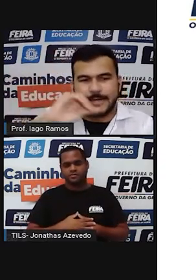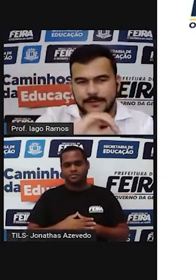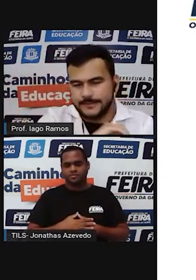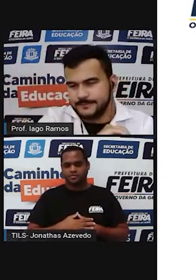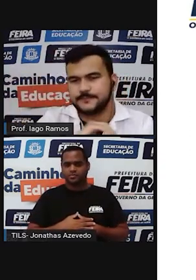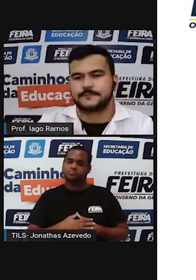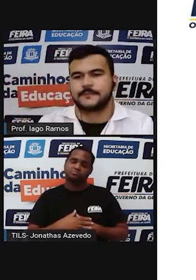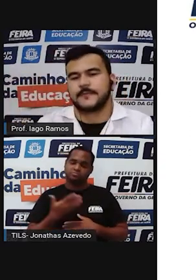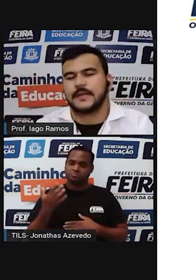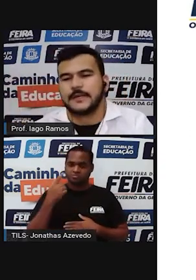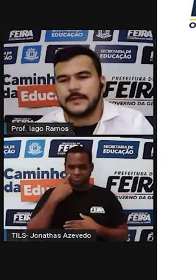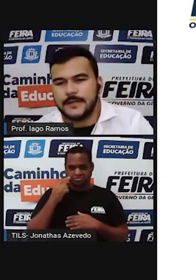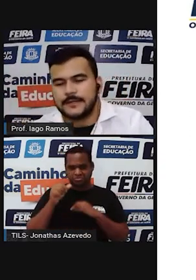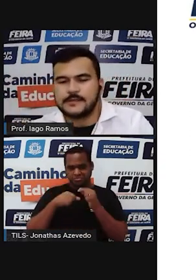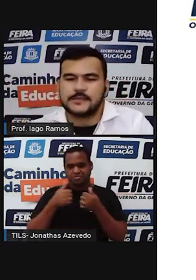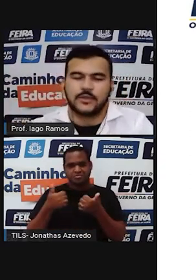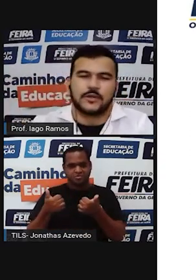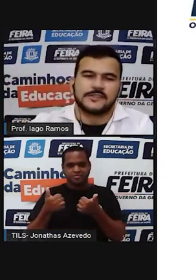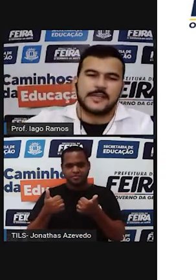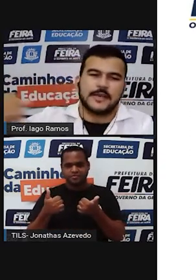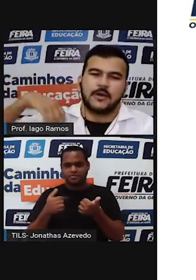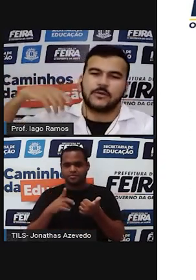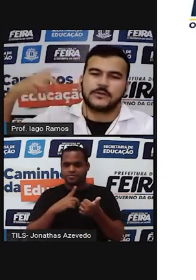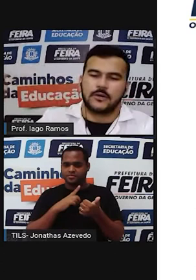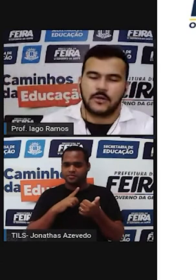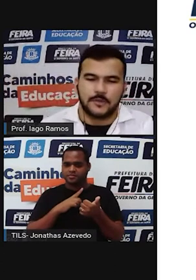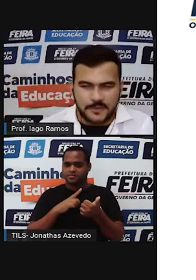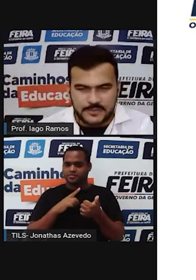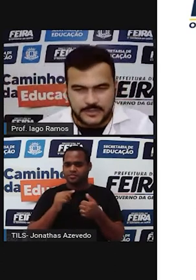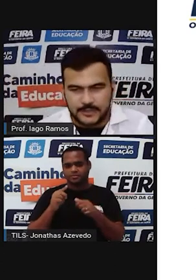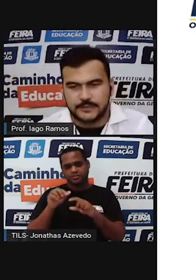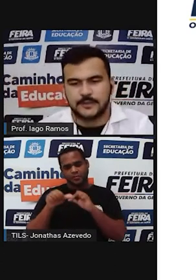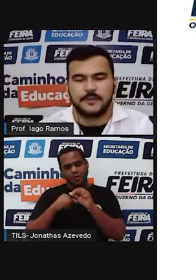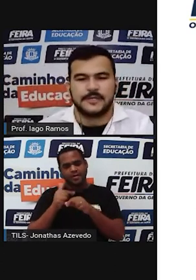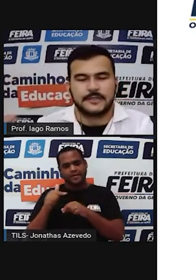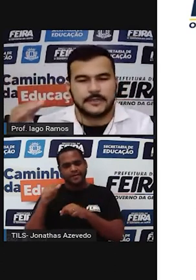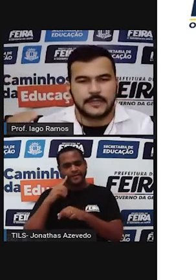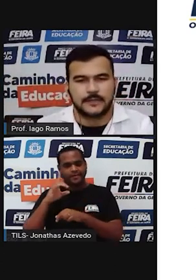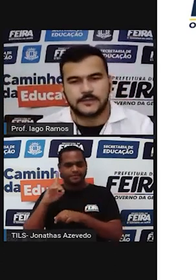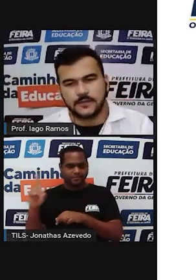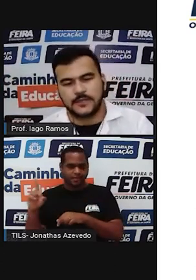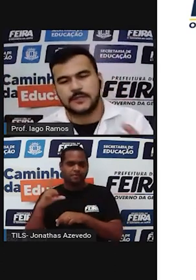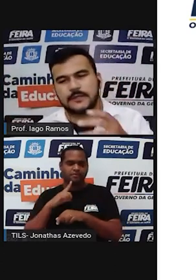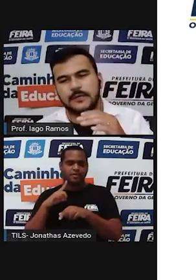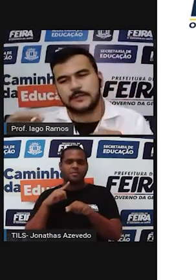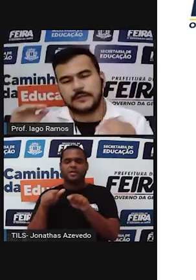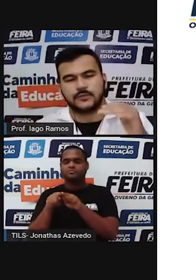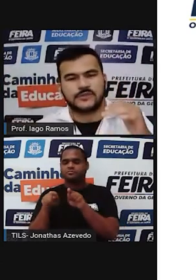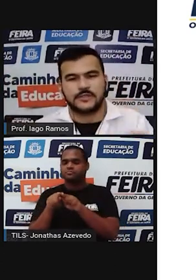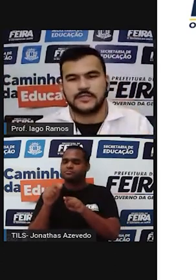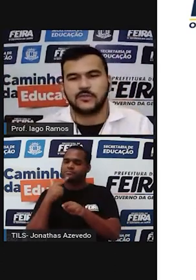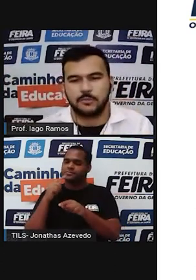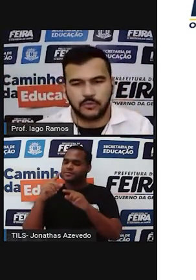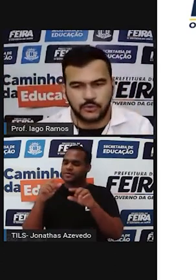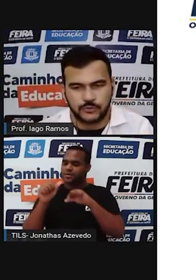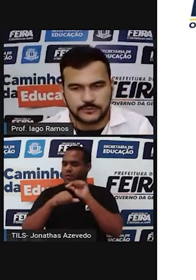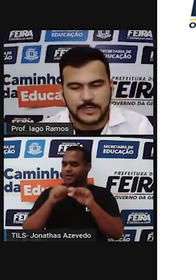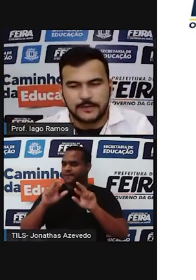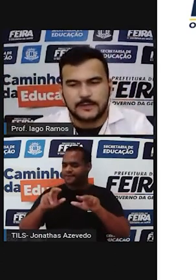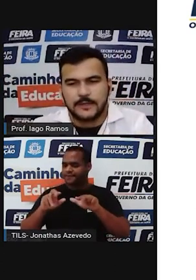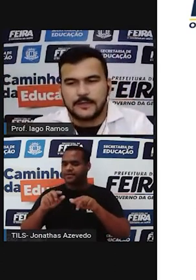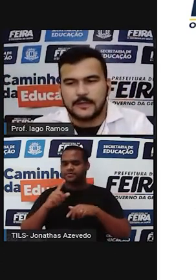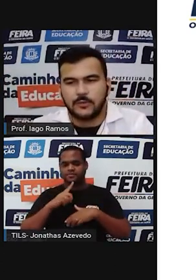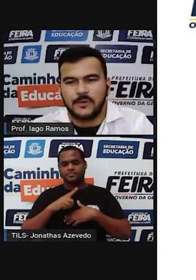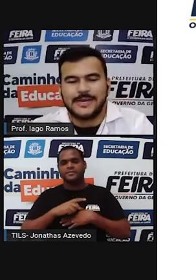inclinada e desse nó sai a outra corda para a direita também inclinada só que inclinada no sentido oposto